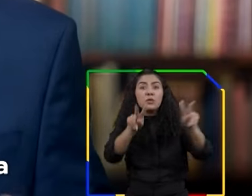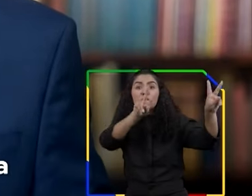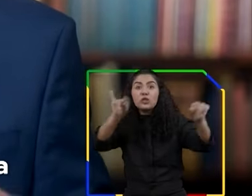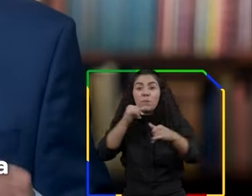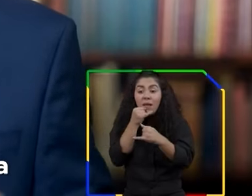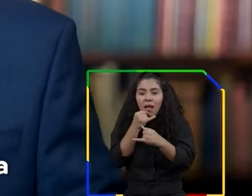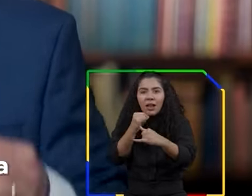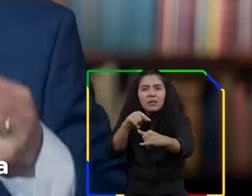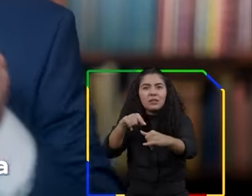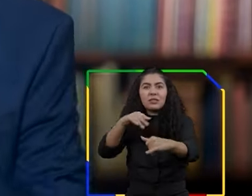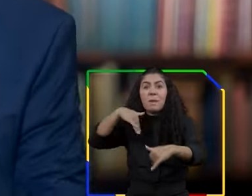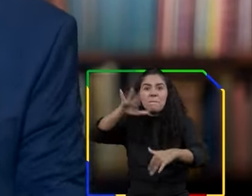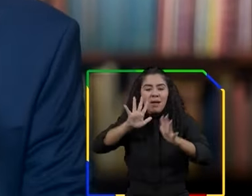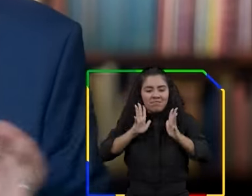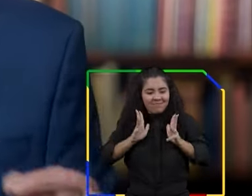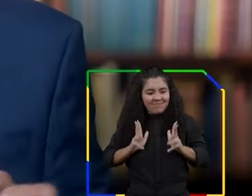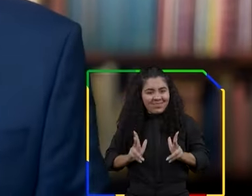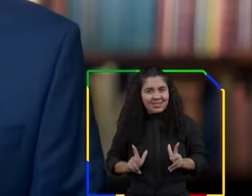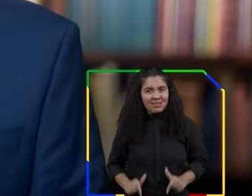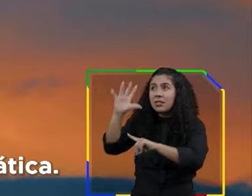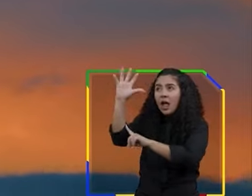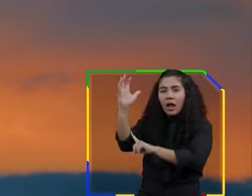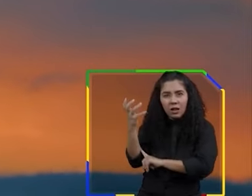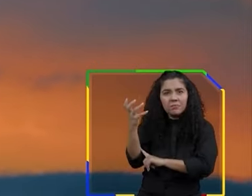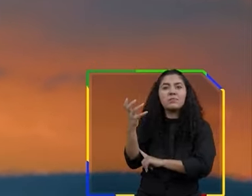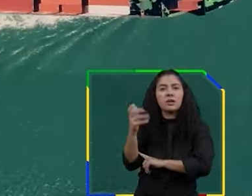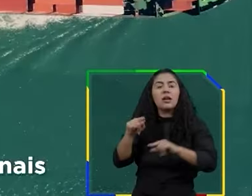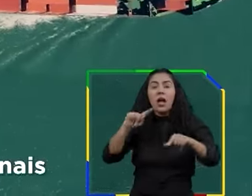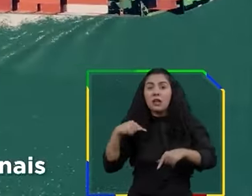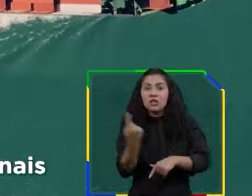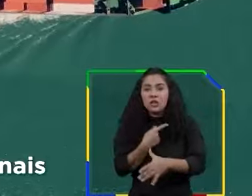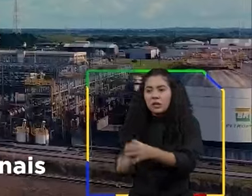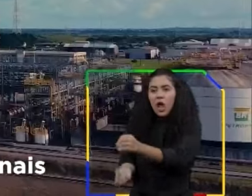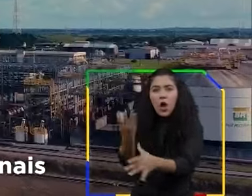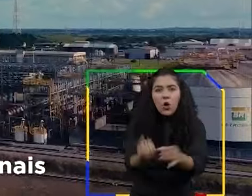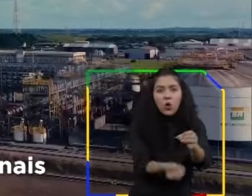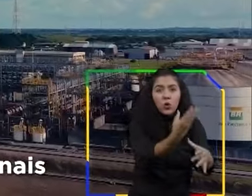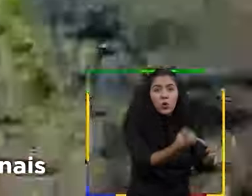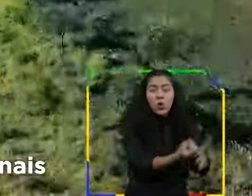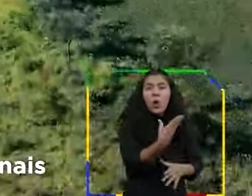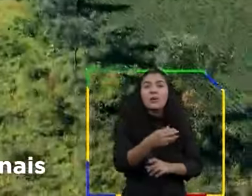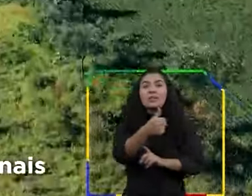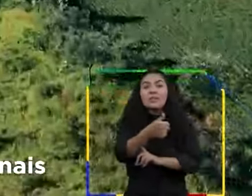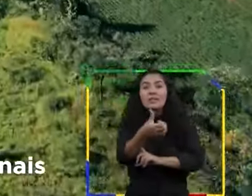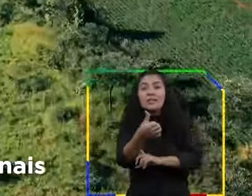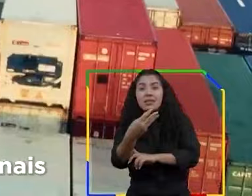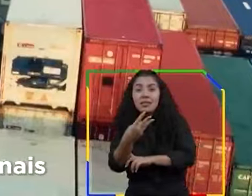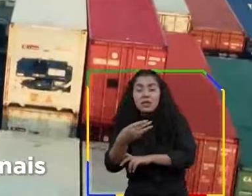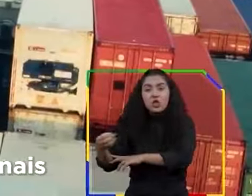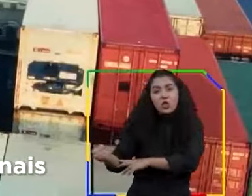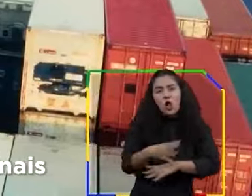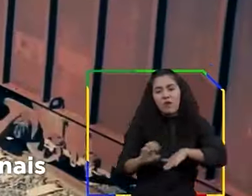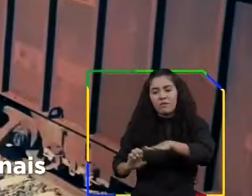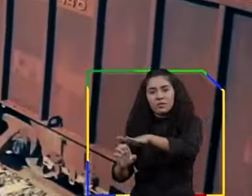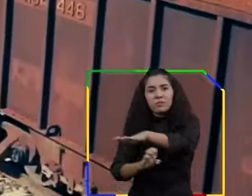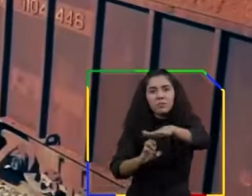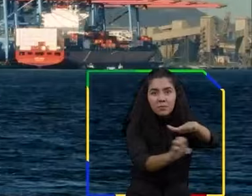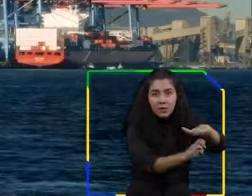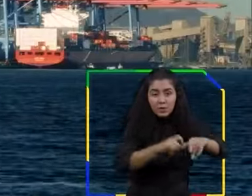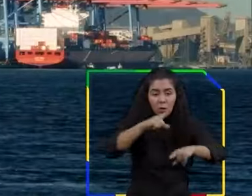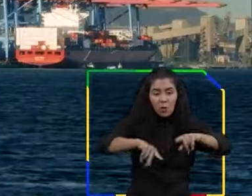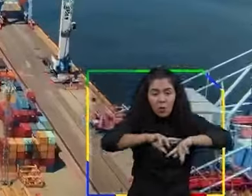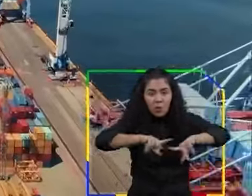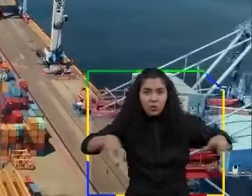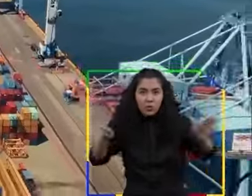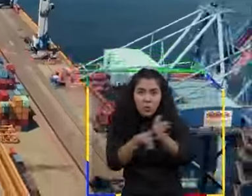das matrizes de energia mais limpa do mundo. Abrimos 163 novos mercados internacionais para